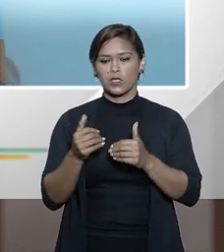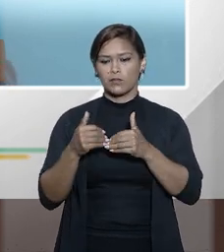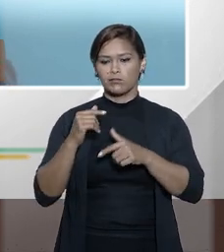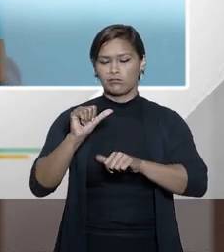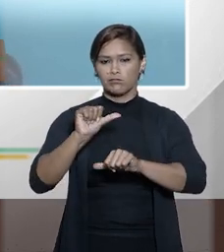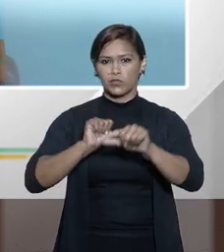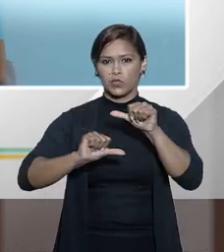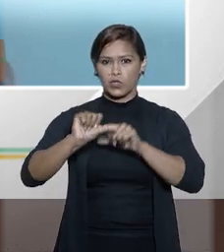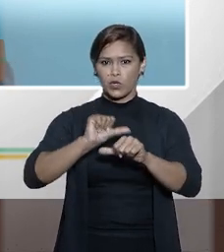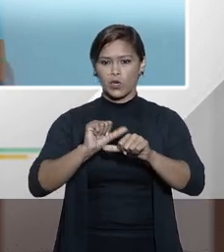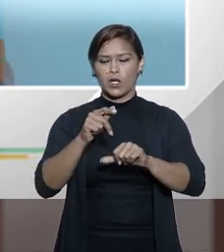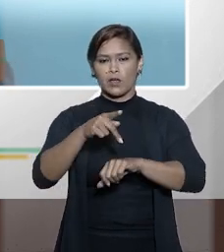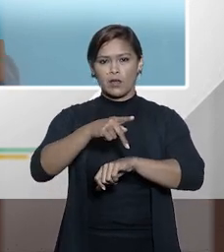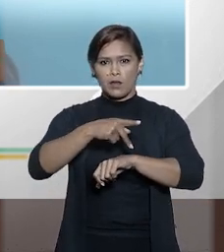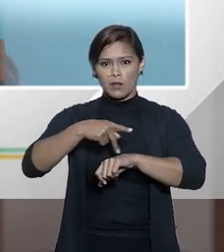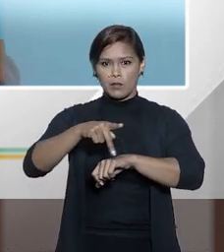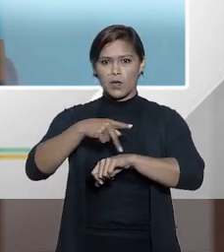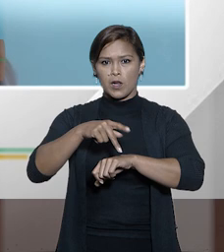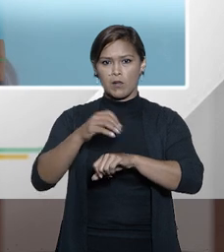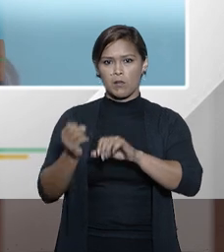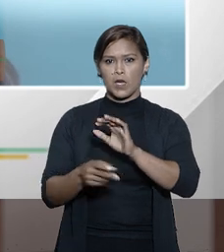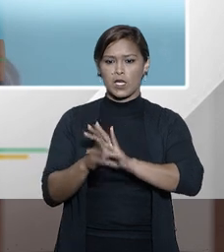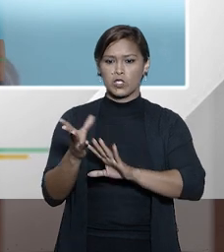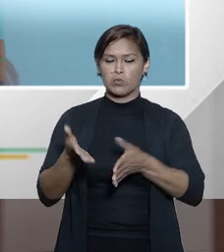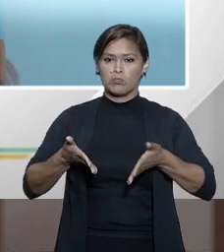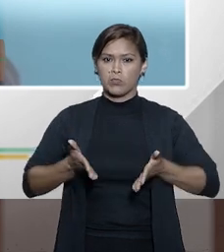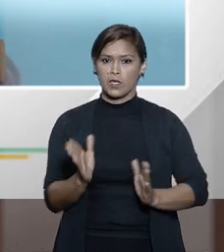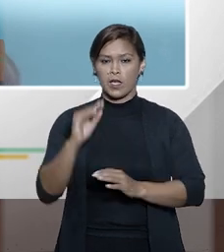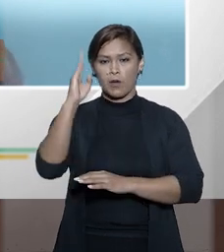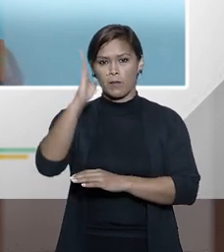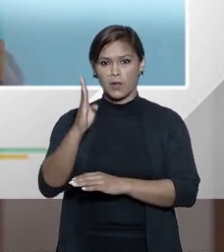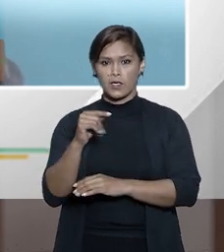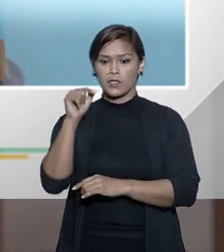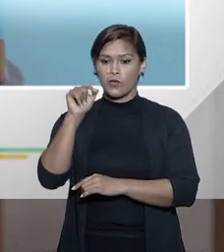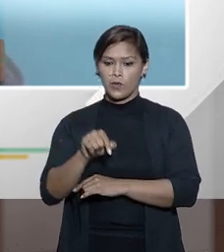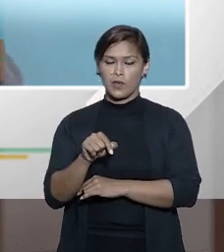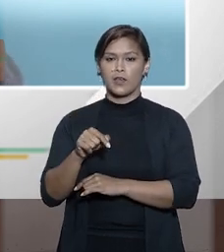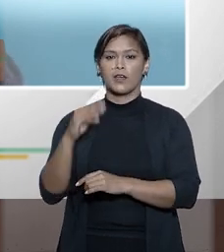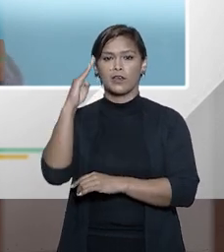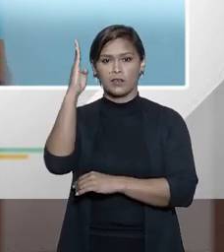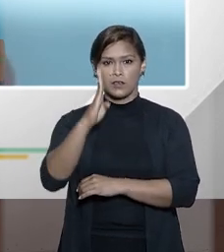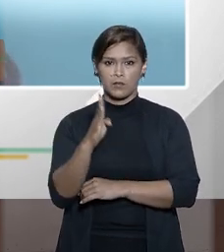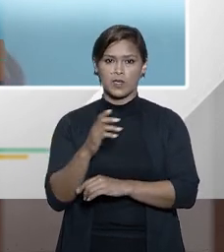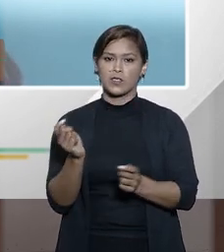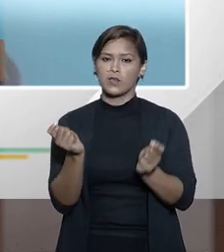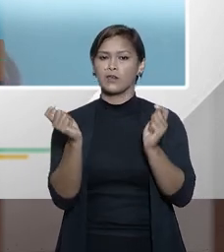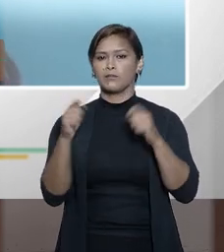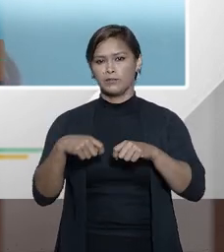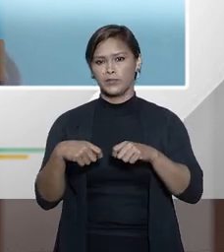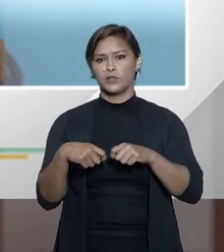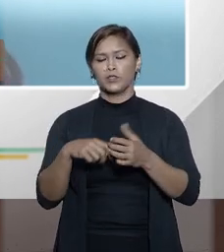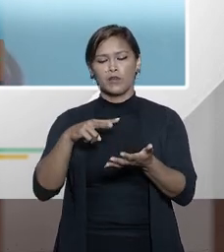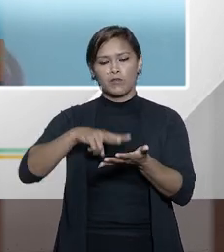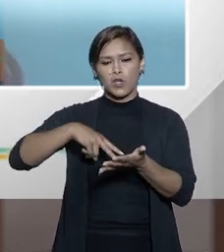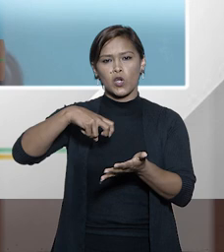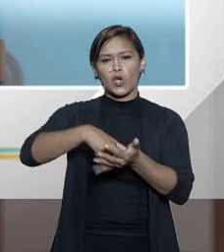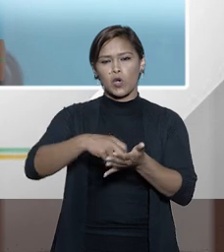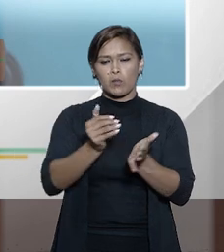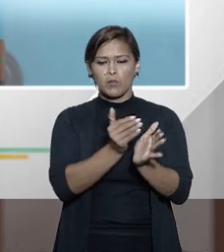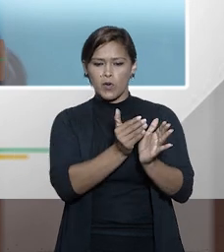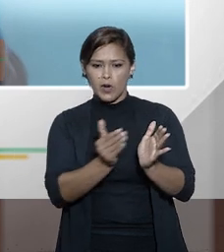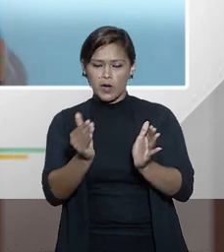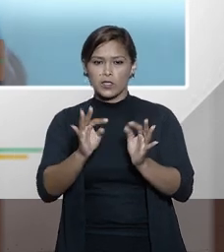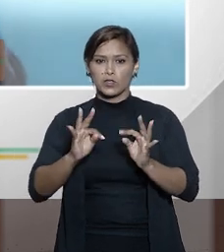transferido para o país da sua nacionalidade no caso para o Brasil e aqui ele cumpriria essa